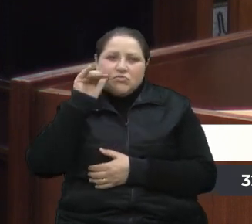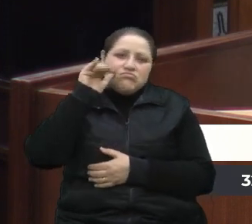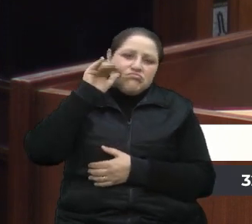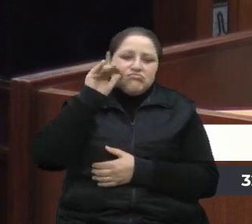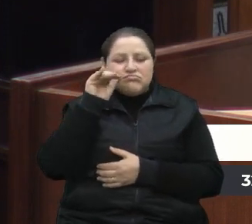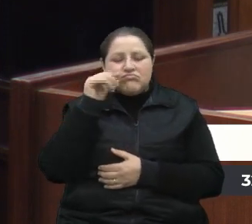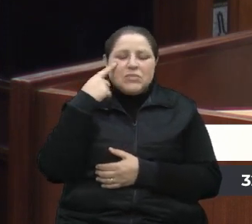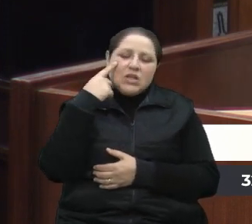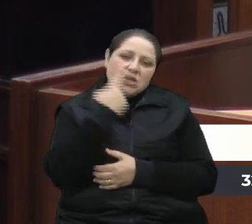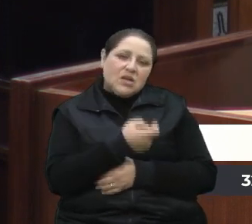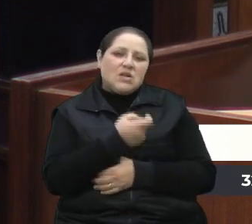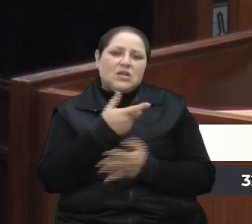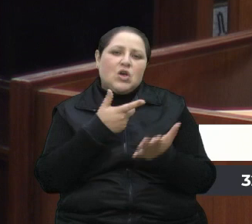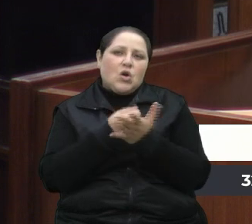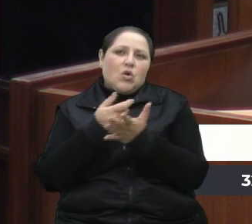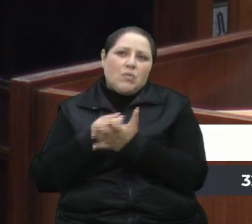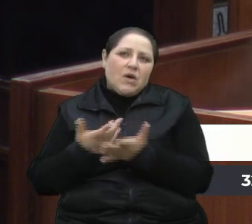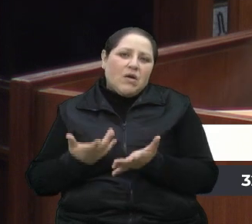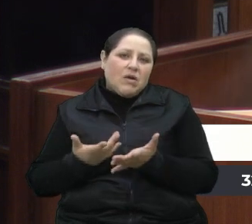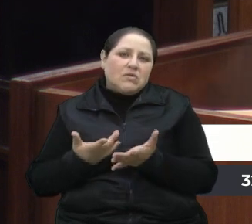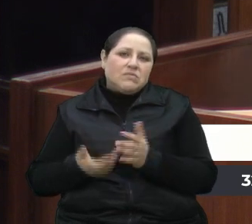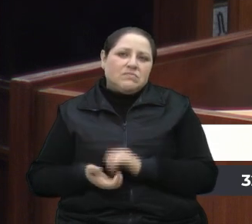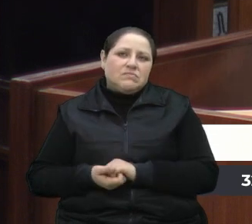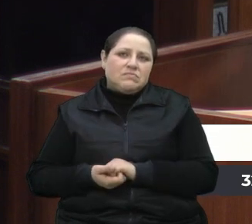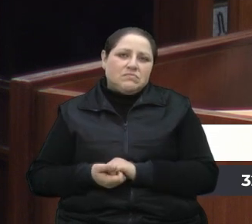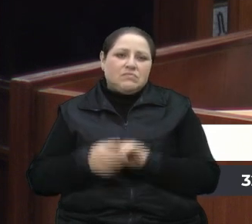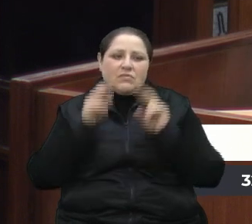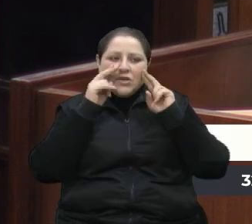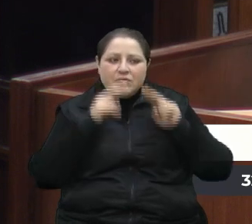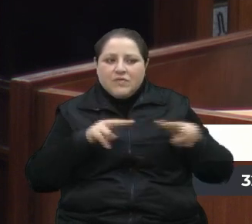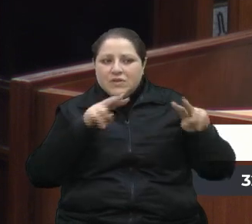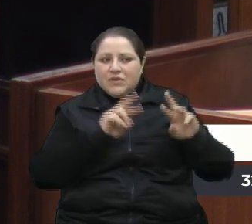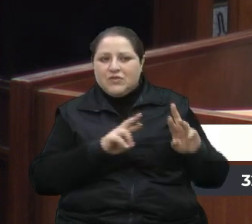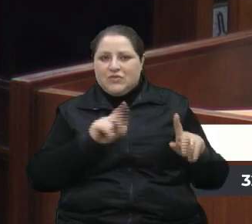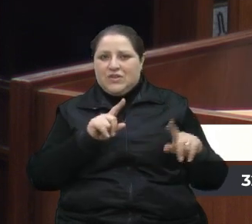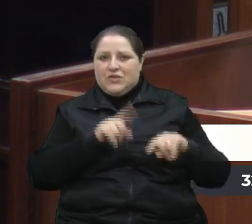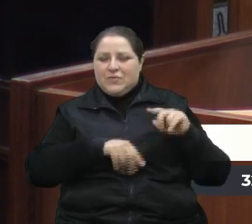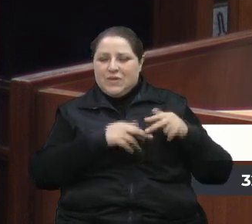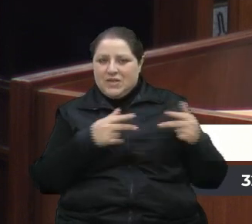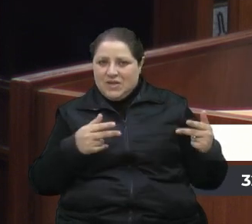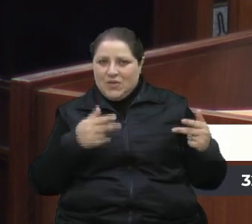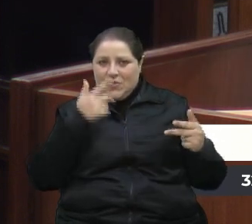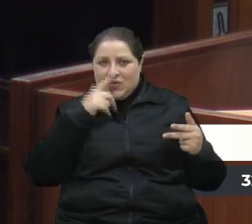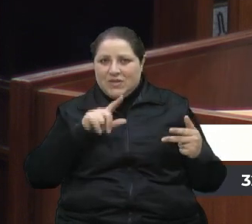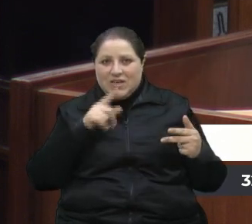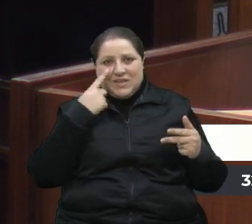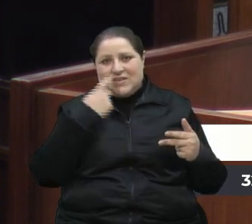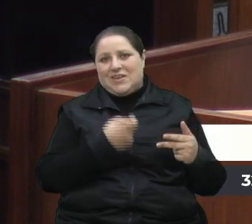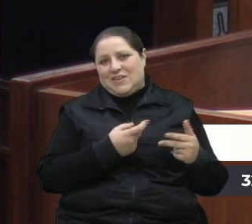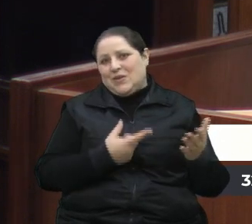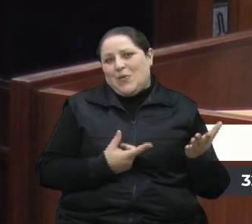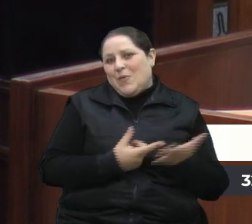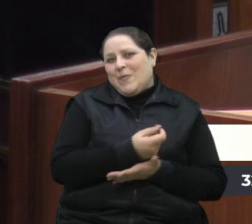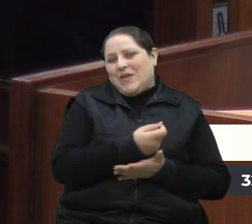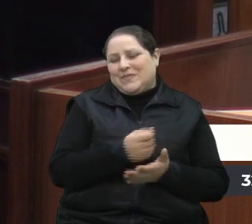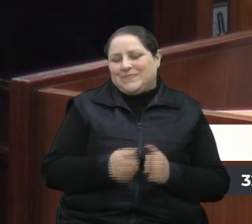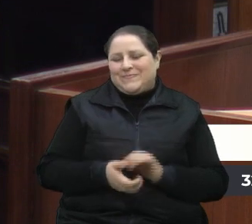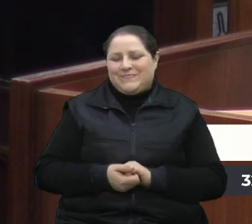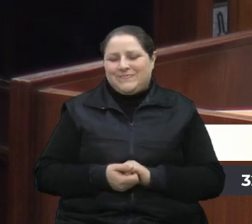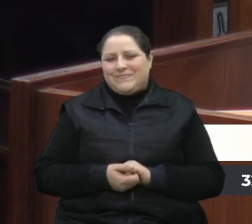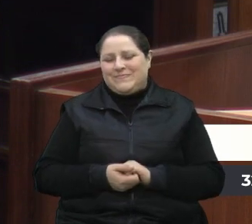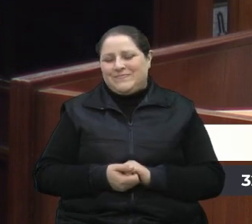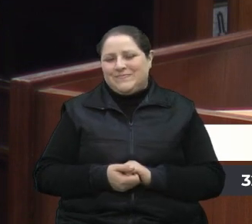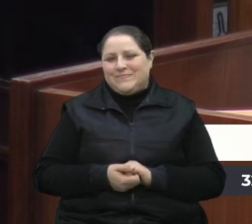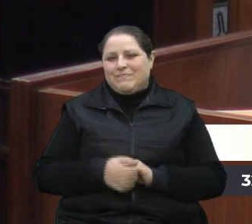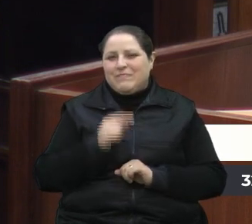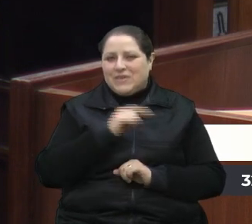vamos dizer assim, um olhar diferente para aquele material e possa ter um interesse para poder comprar, o quanto